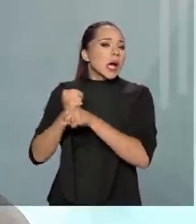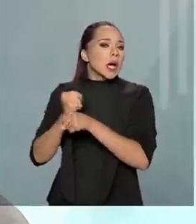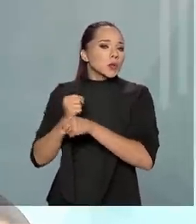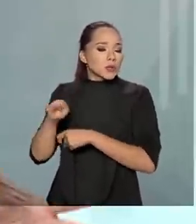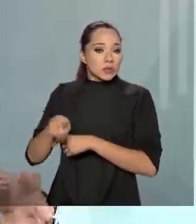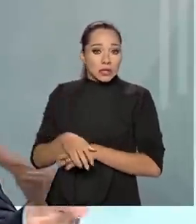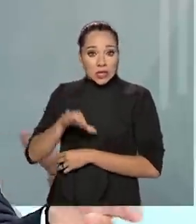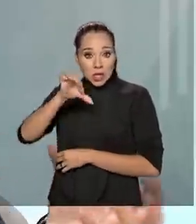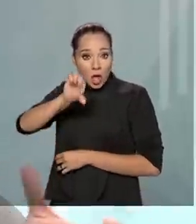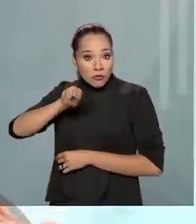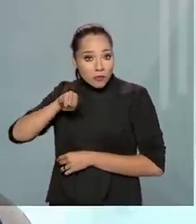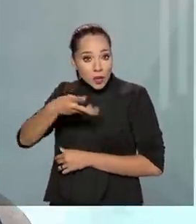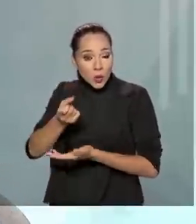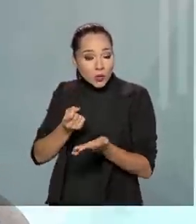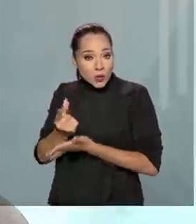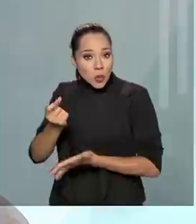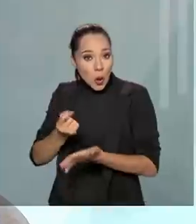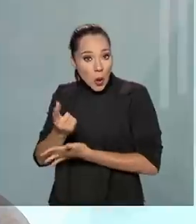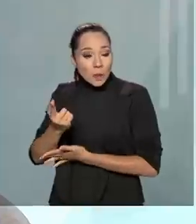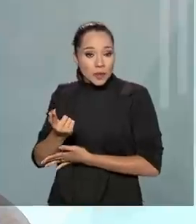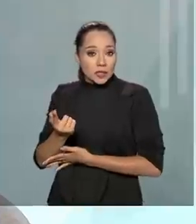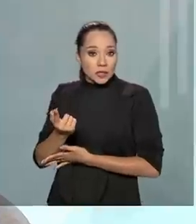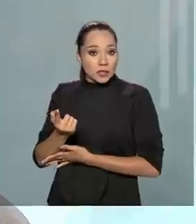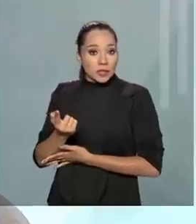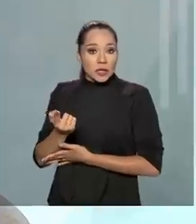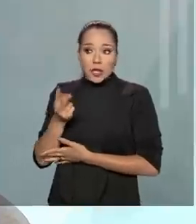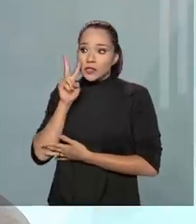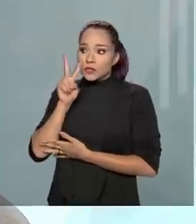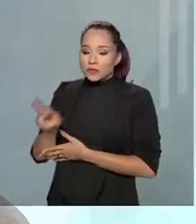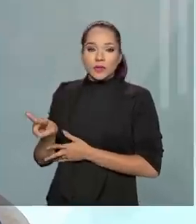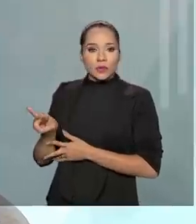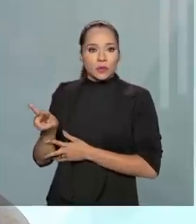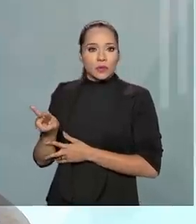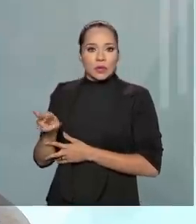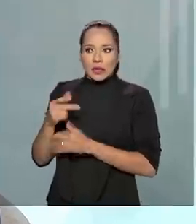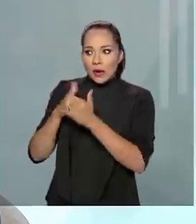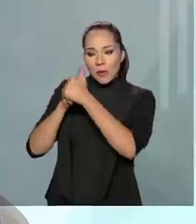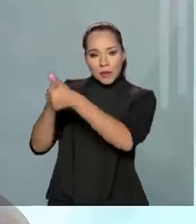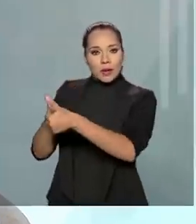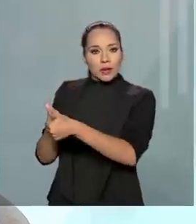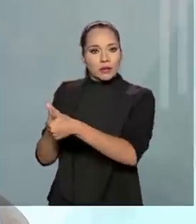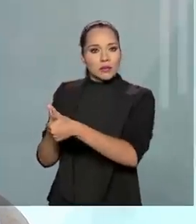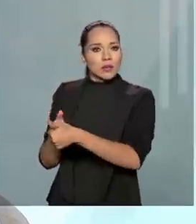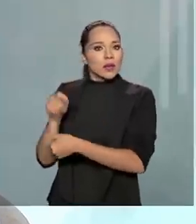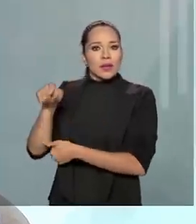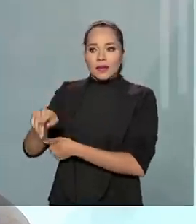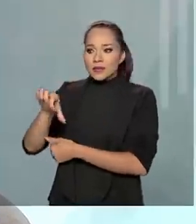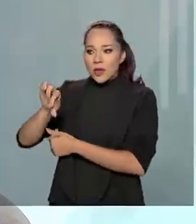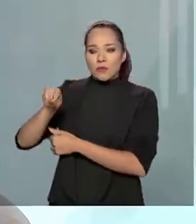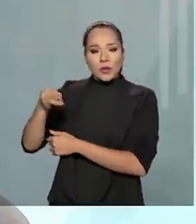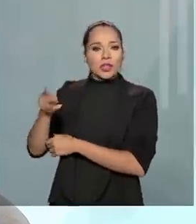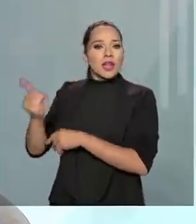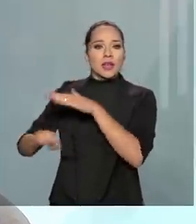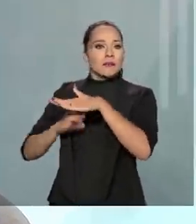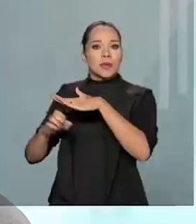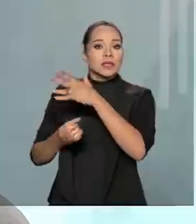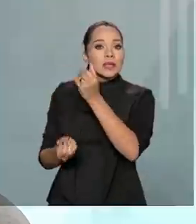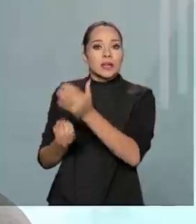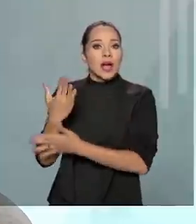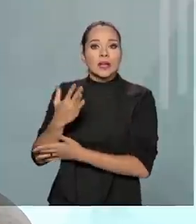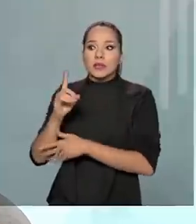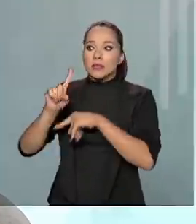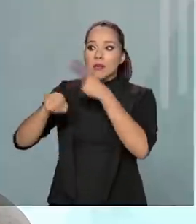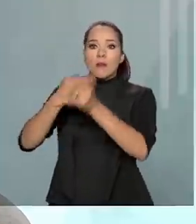que 9 milhões de compras realizadas, onde nós verificamos e acompanhamos, esses 9 milhões eram com empresas criadas